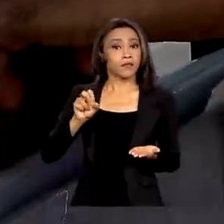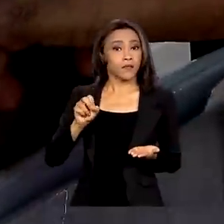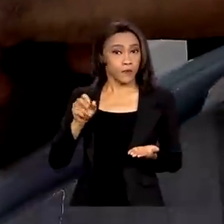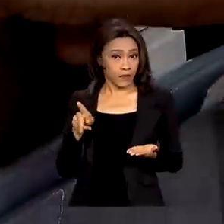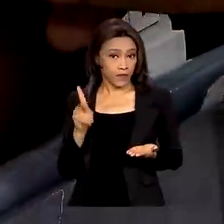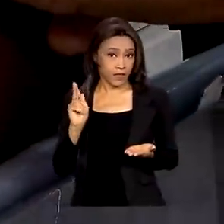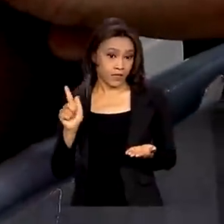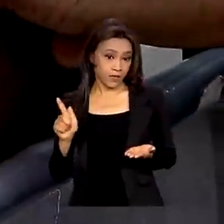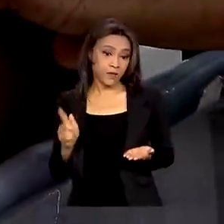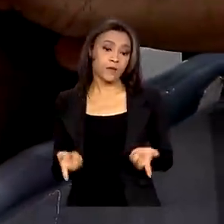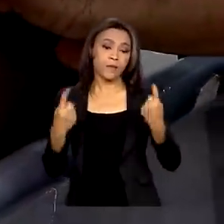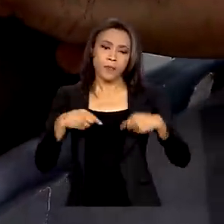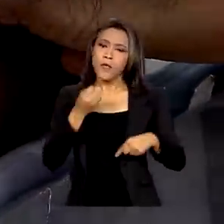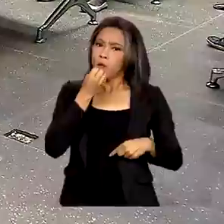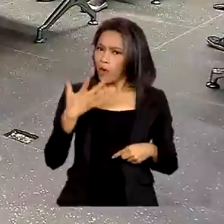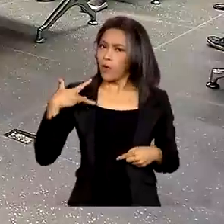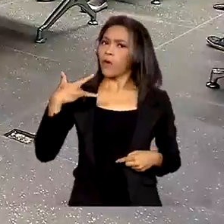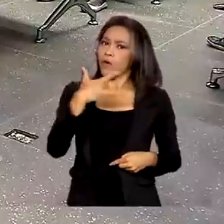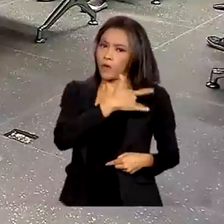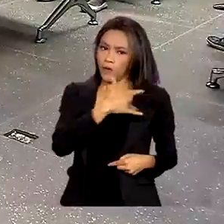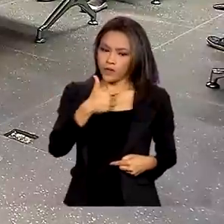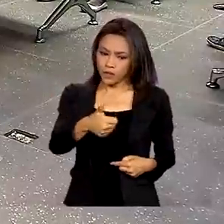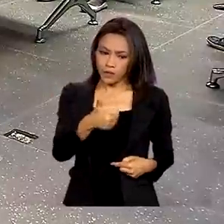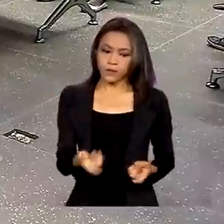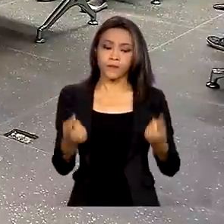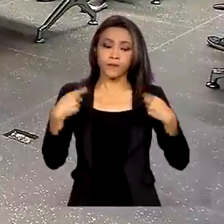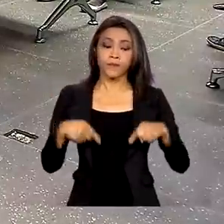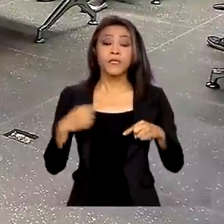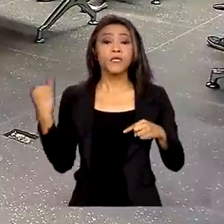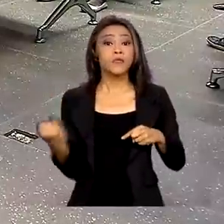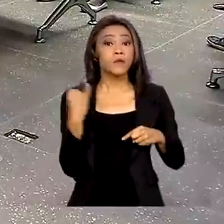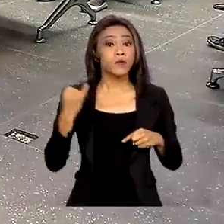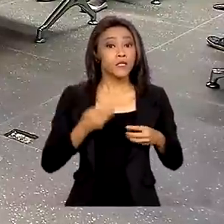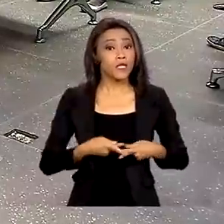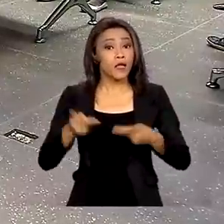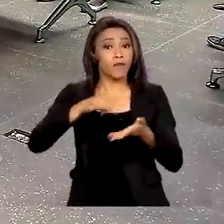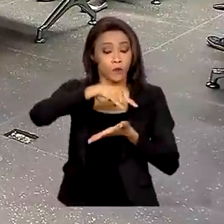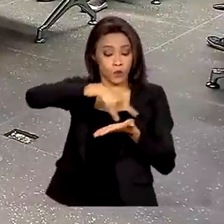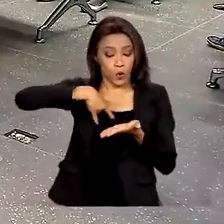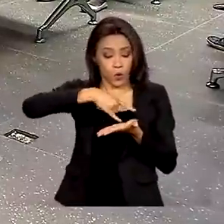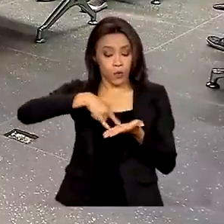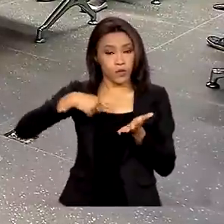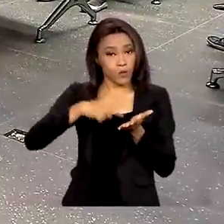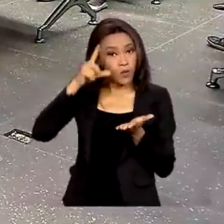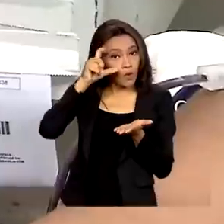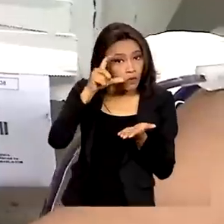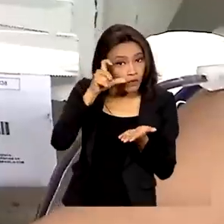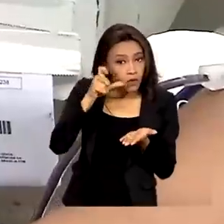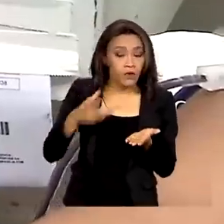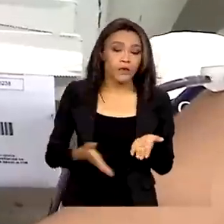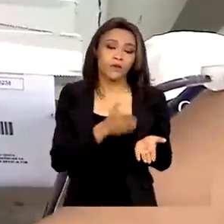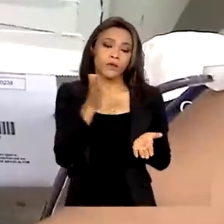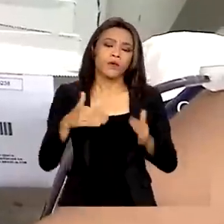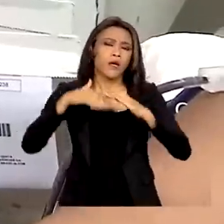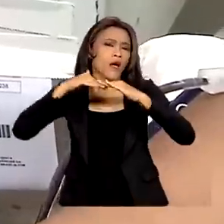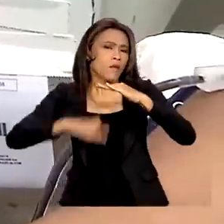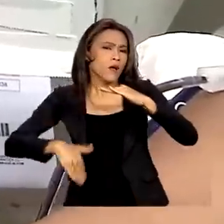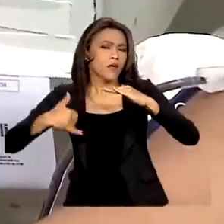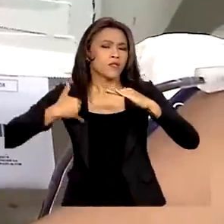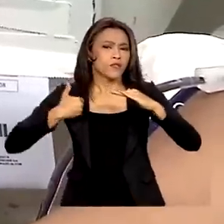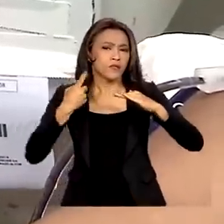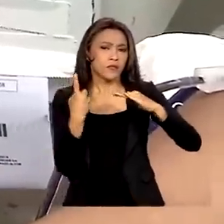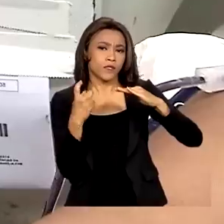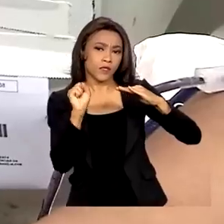estar em boas condições de saúde. É importante levar um documento oficial com foto. Menores de 18